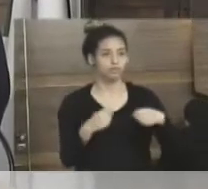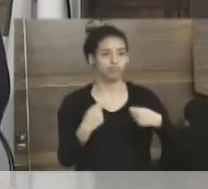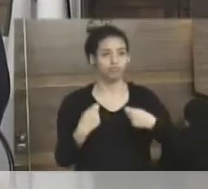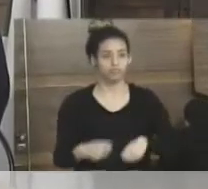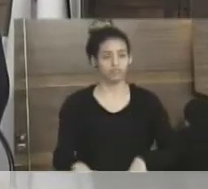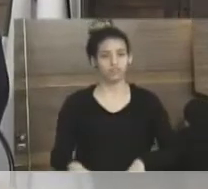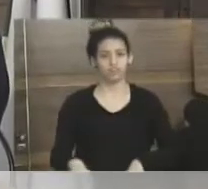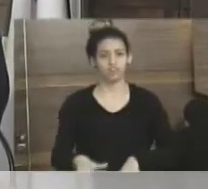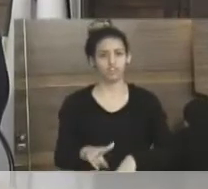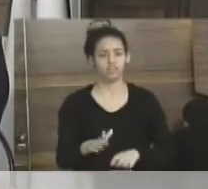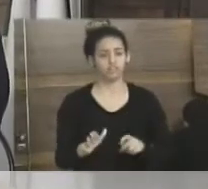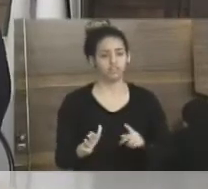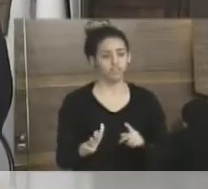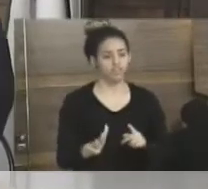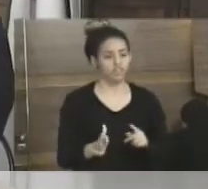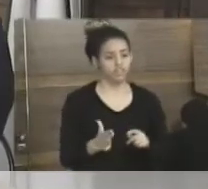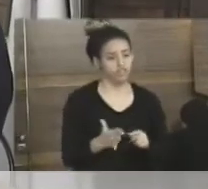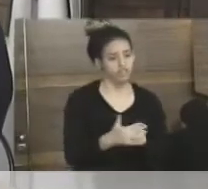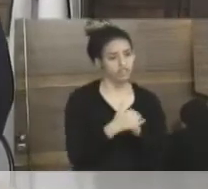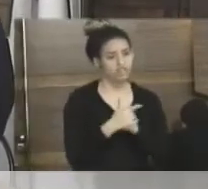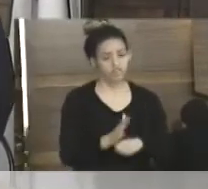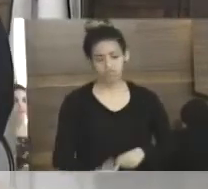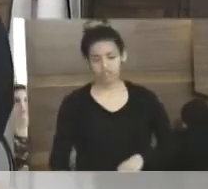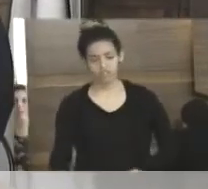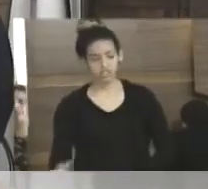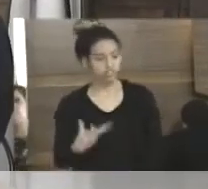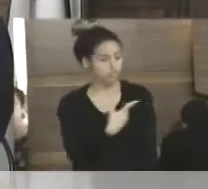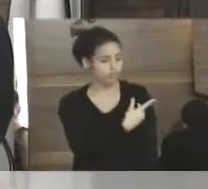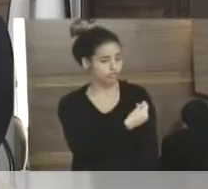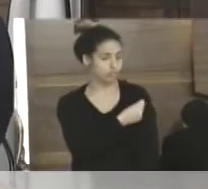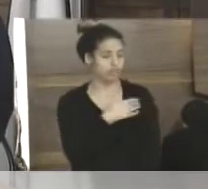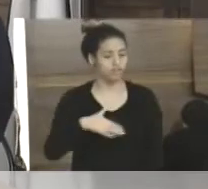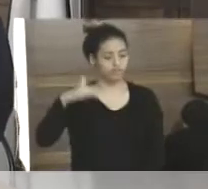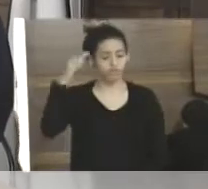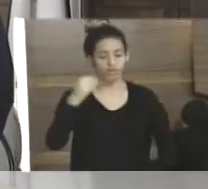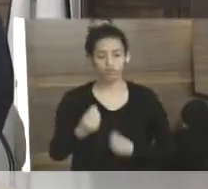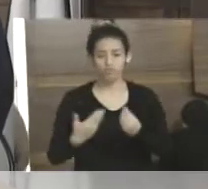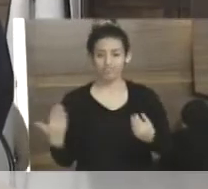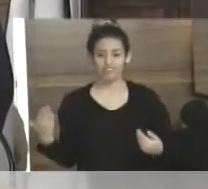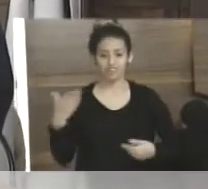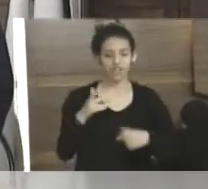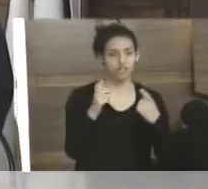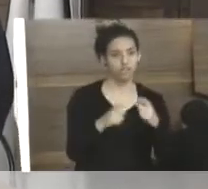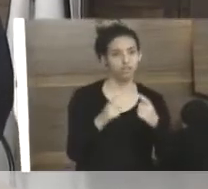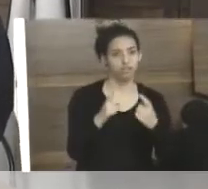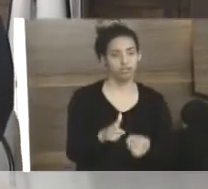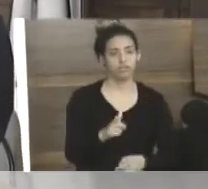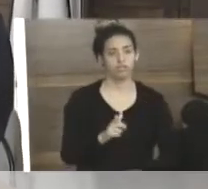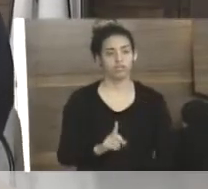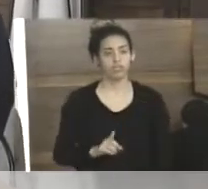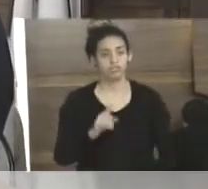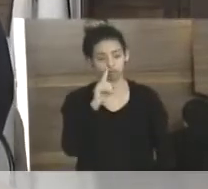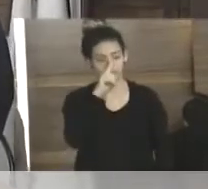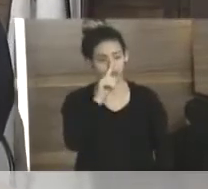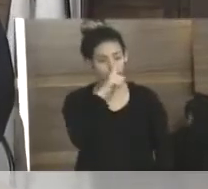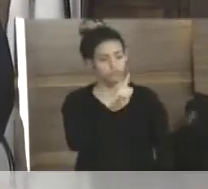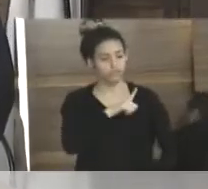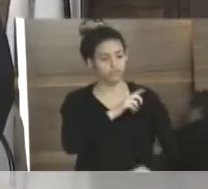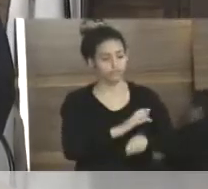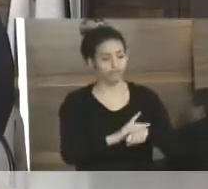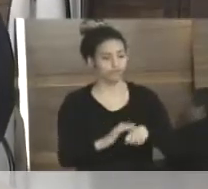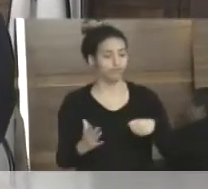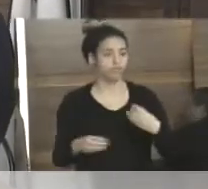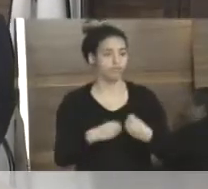imunizada. Ali a criança recebe, criança ou adulto recebe imunização. Como é que você entra numa sala de vacina não climatizada?